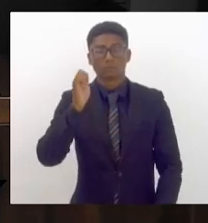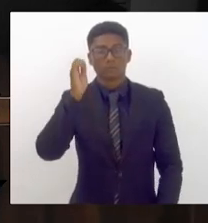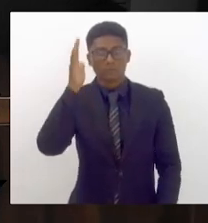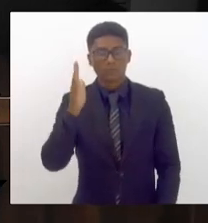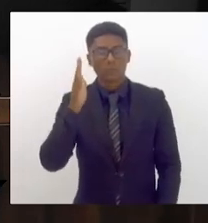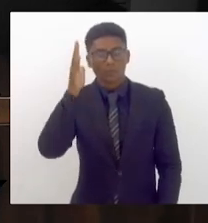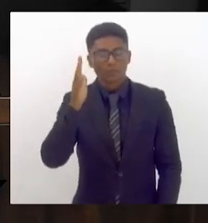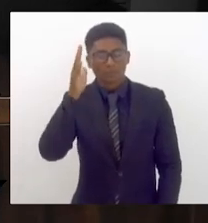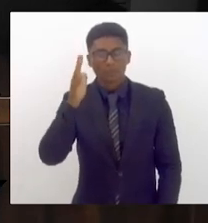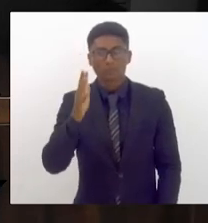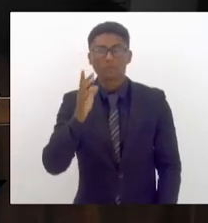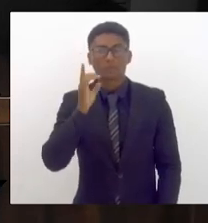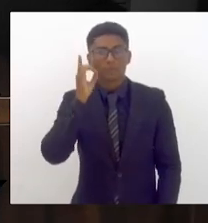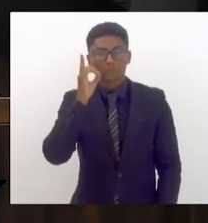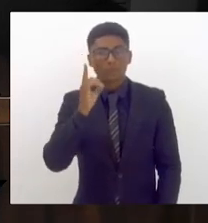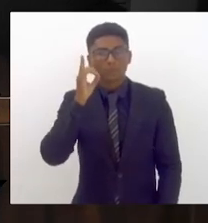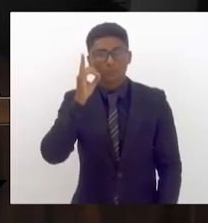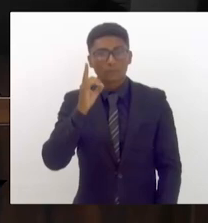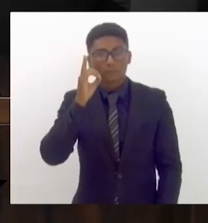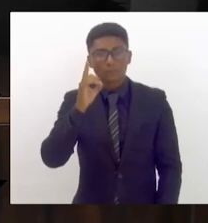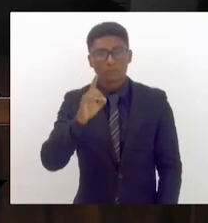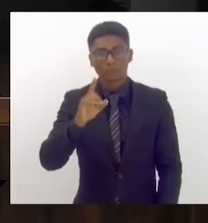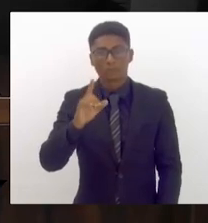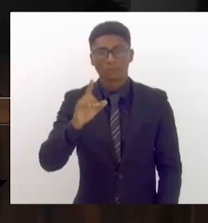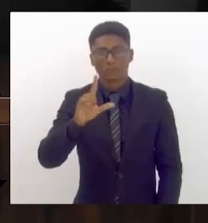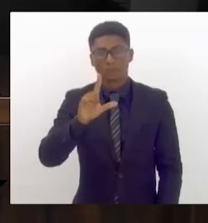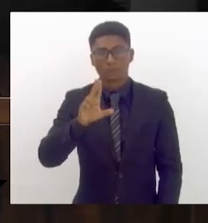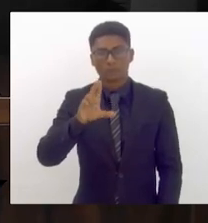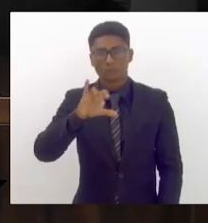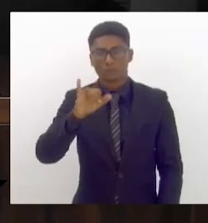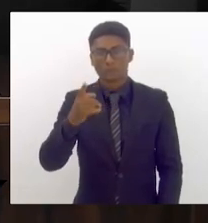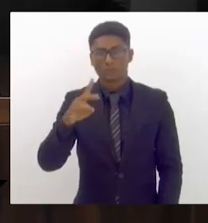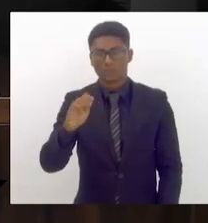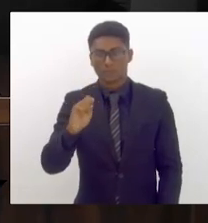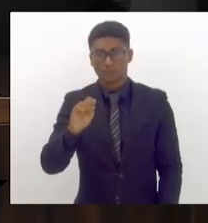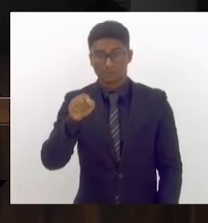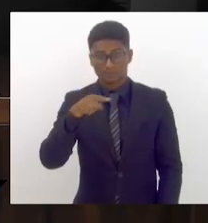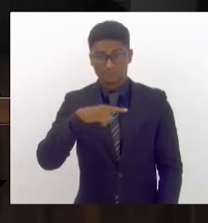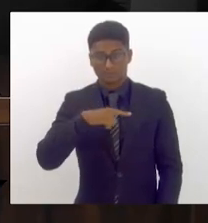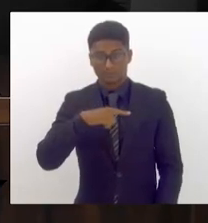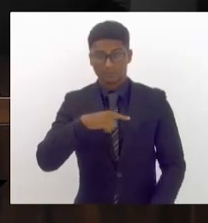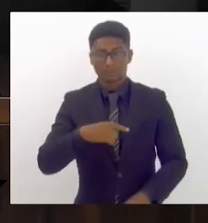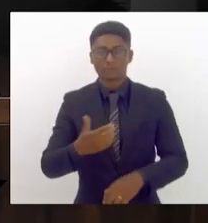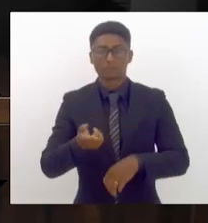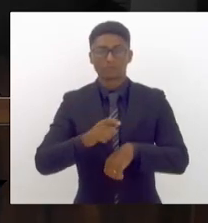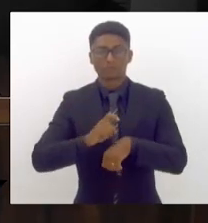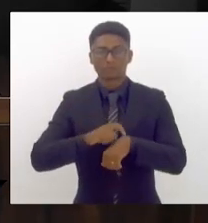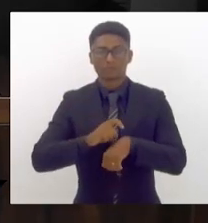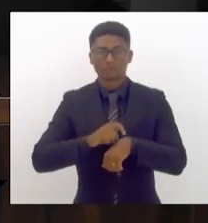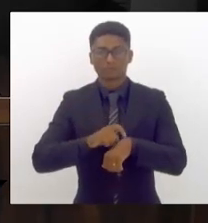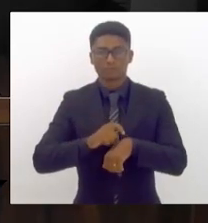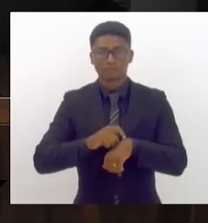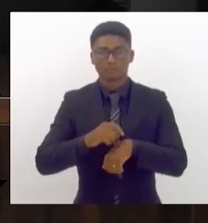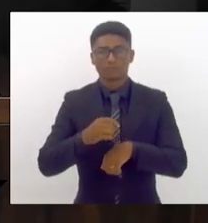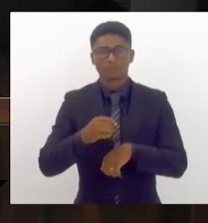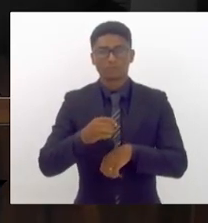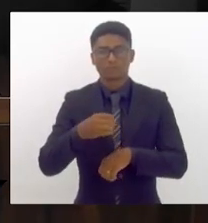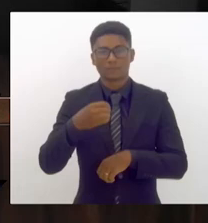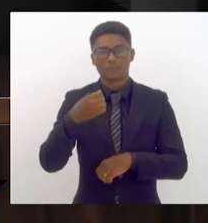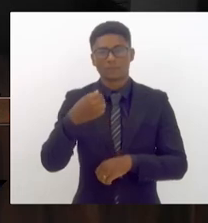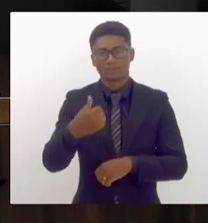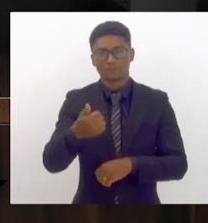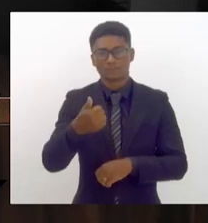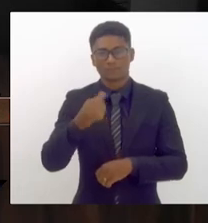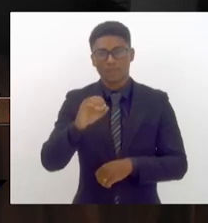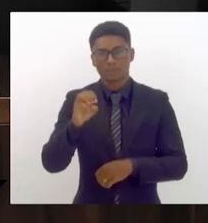é a nobre deputada Lucinha. Vossa excelência dispõe de generosos